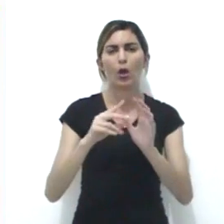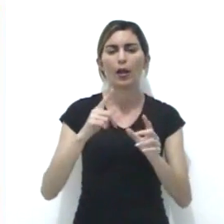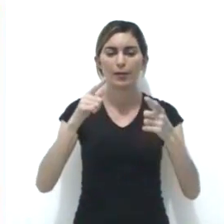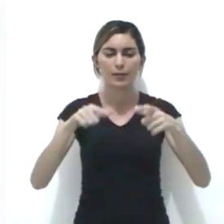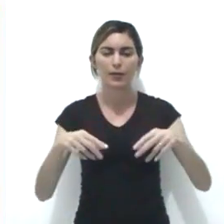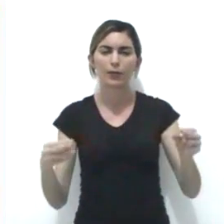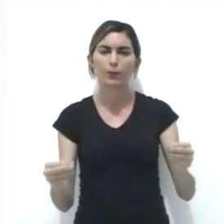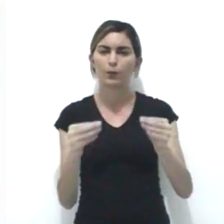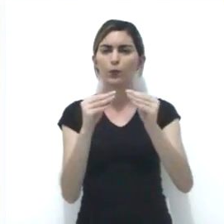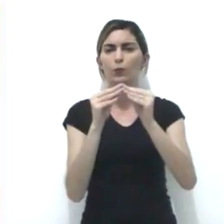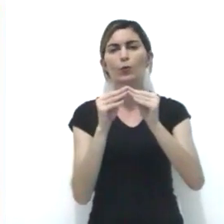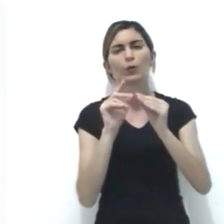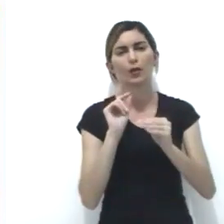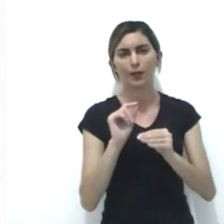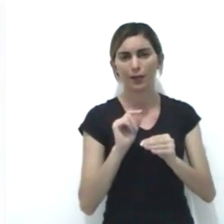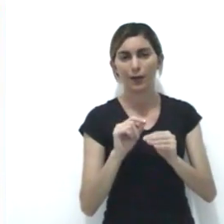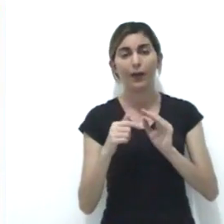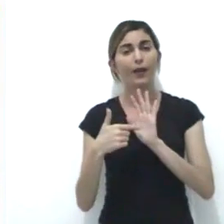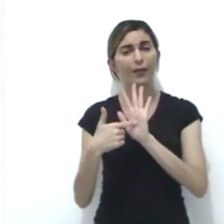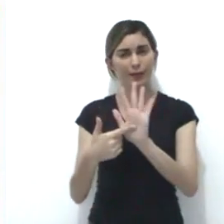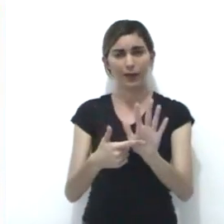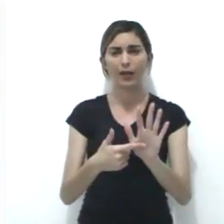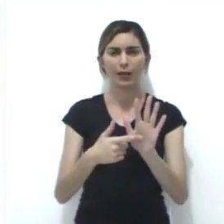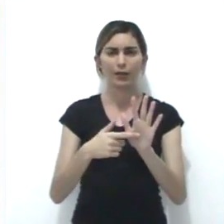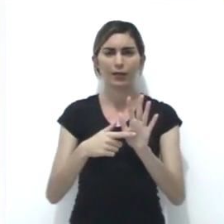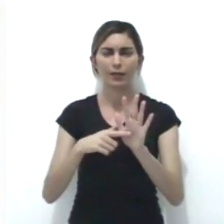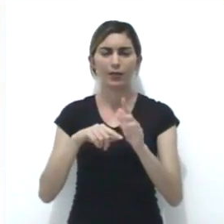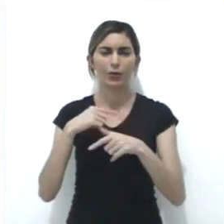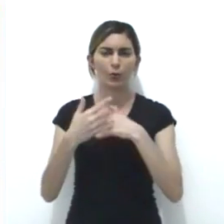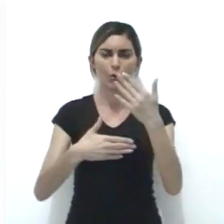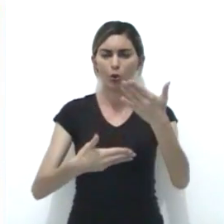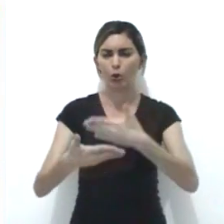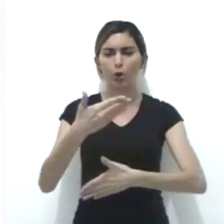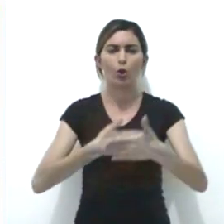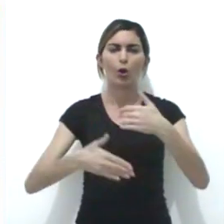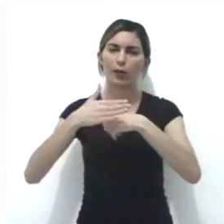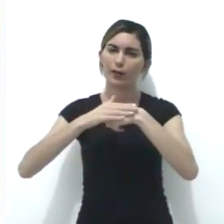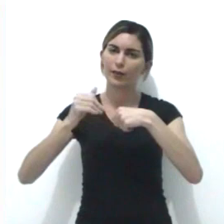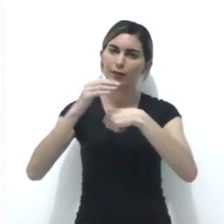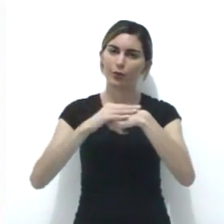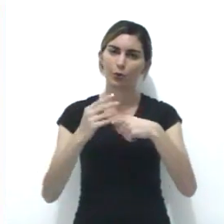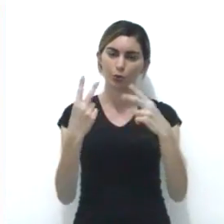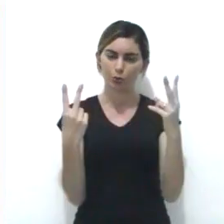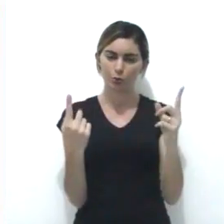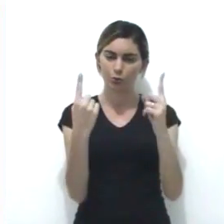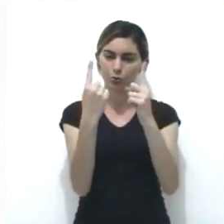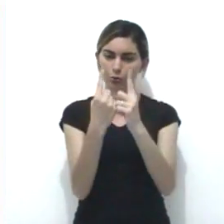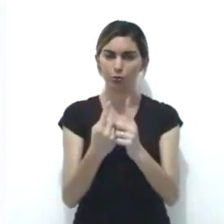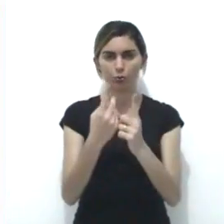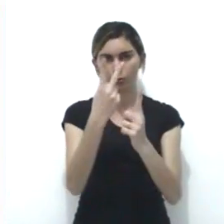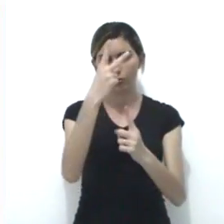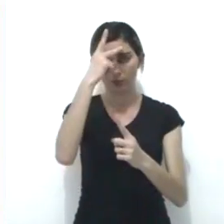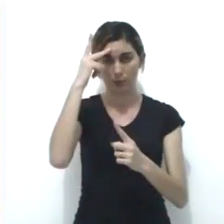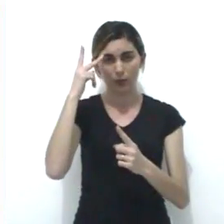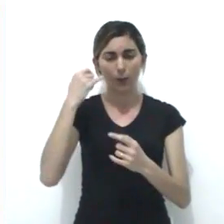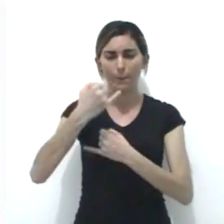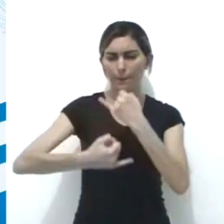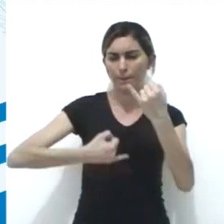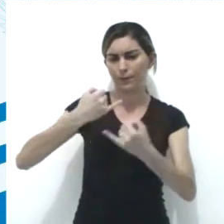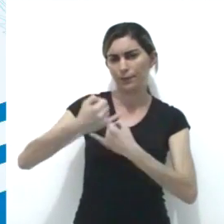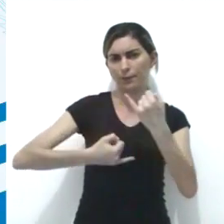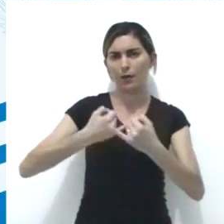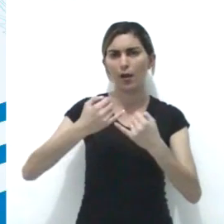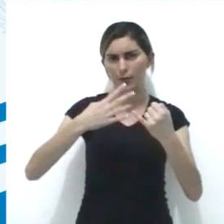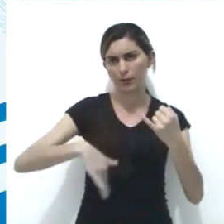cena do beijo, que supostamente trata de uma cena corriqueira de troca de carinho entre duas pessoas. O